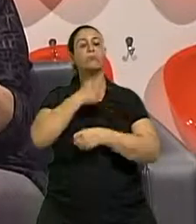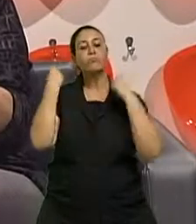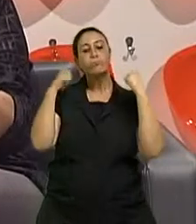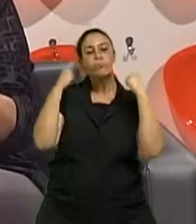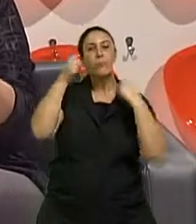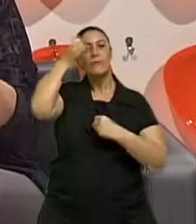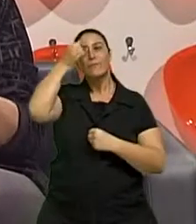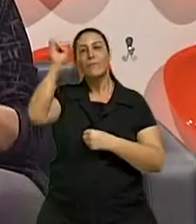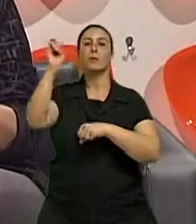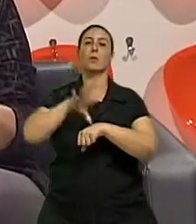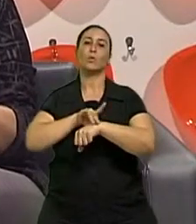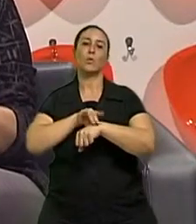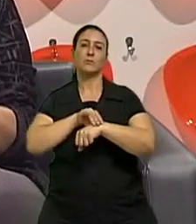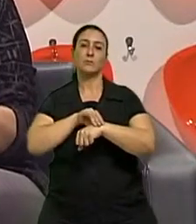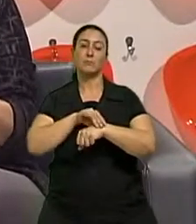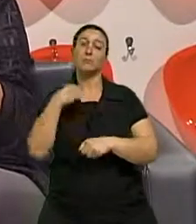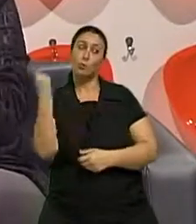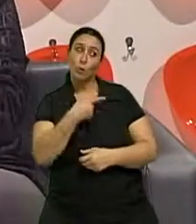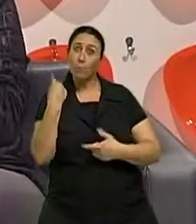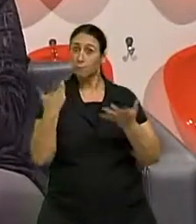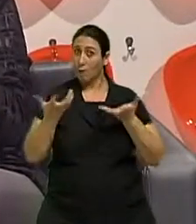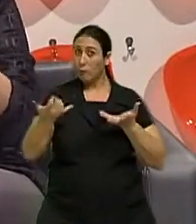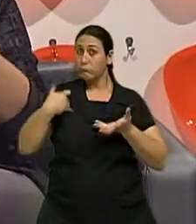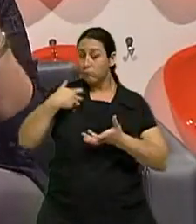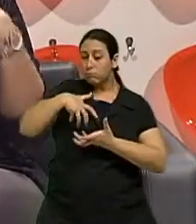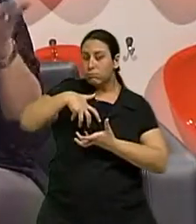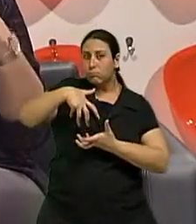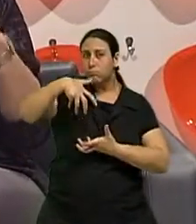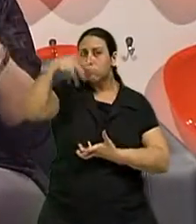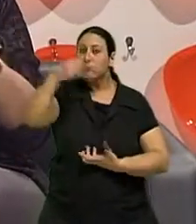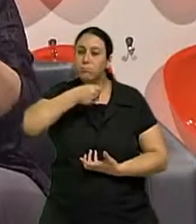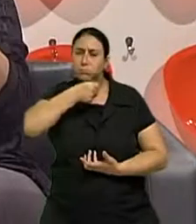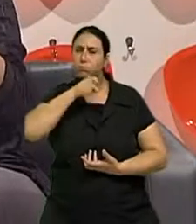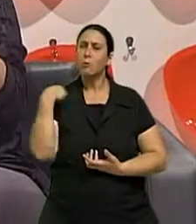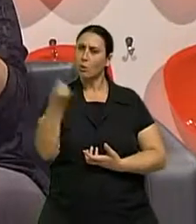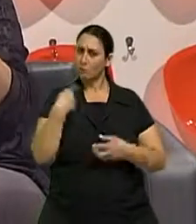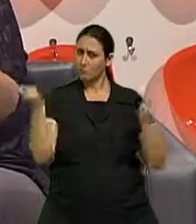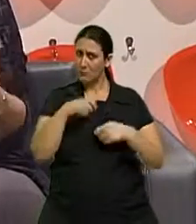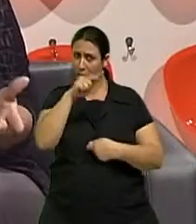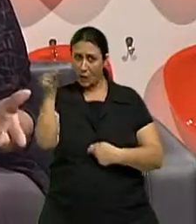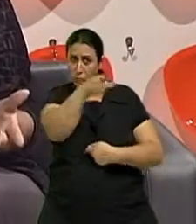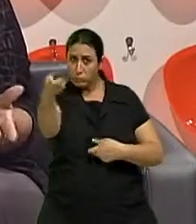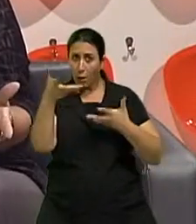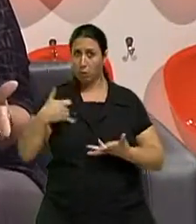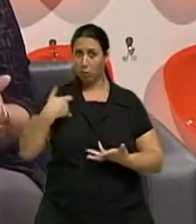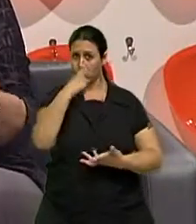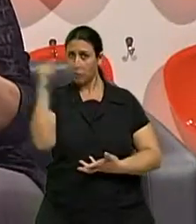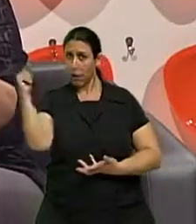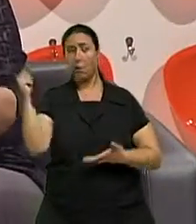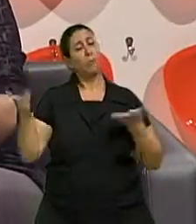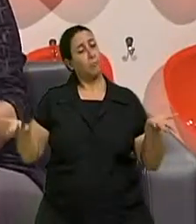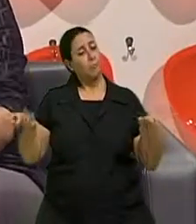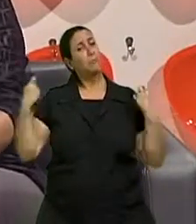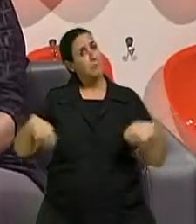E olha que a gente quer ficar muito idoso. Já combinei com ela aqui, nós vamos passar dos 100. É, vocês também? Pois é, mas a gente tem que se cuidar, né, gente?